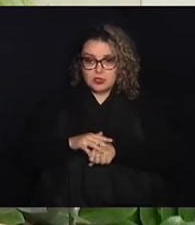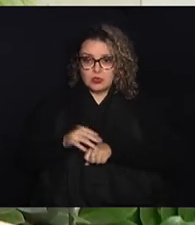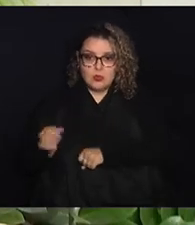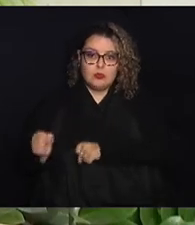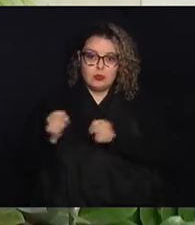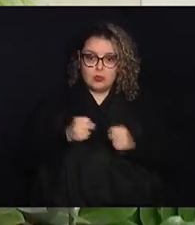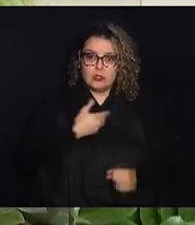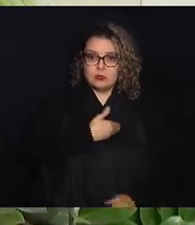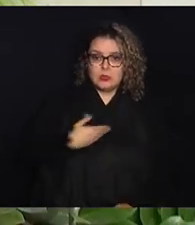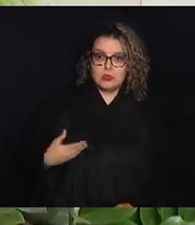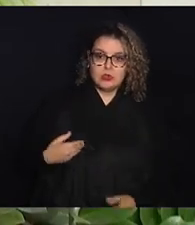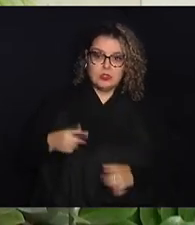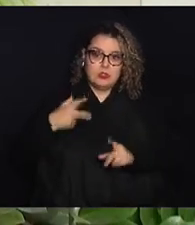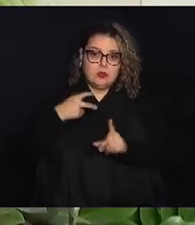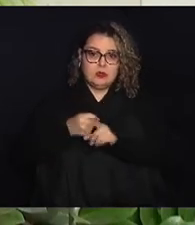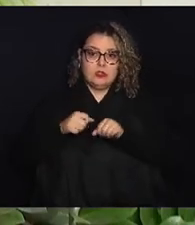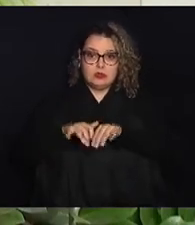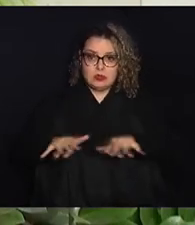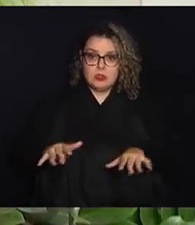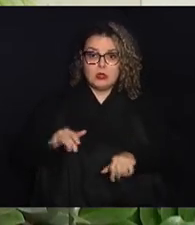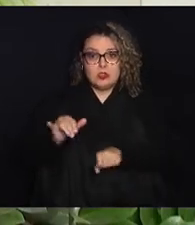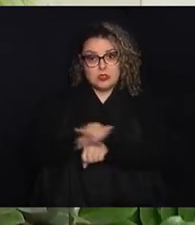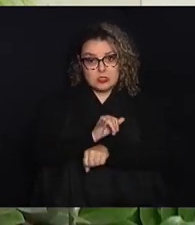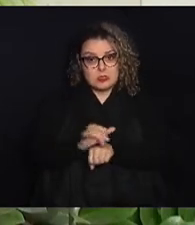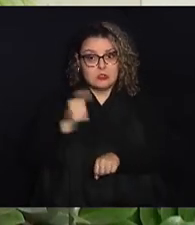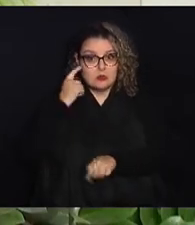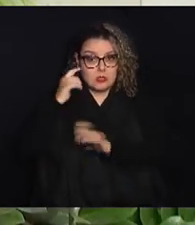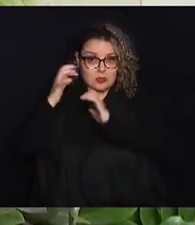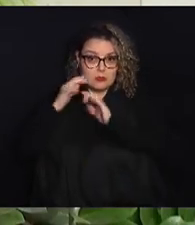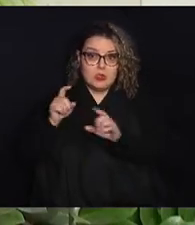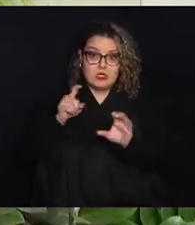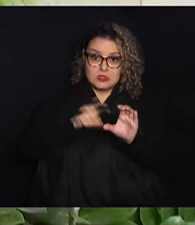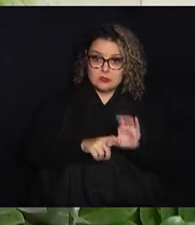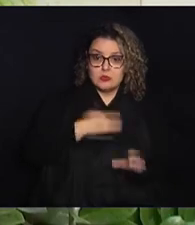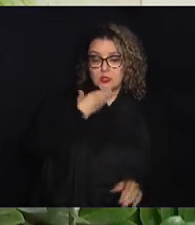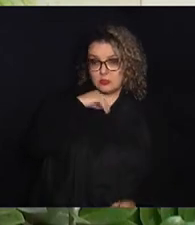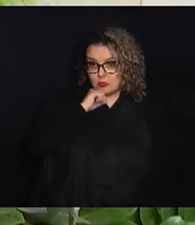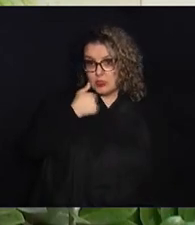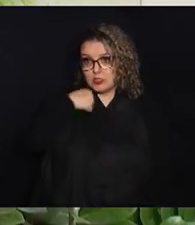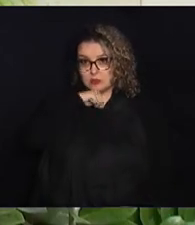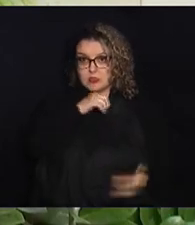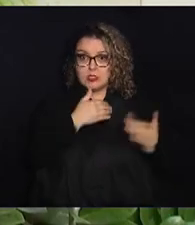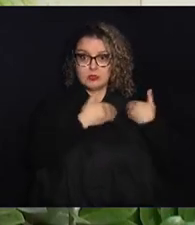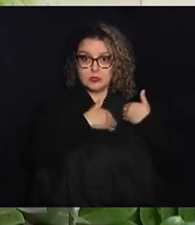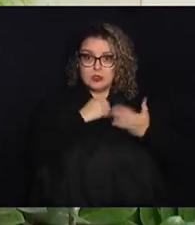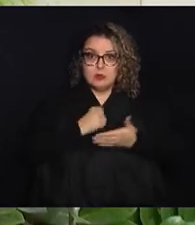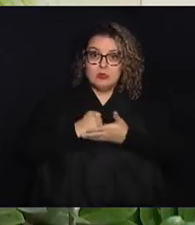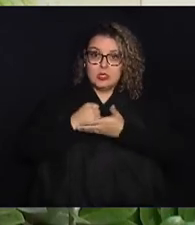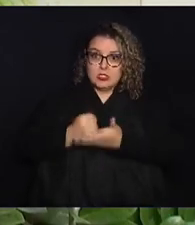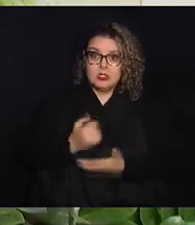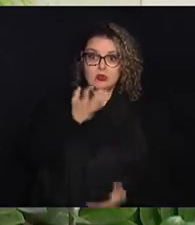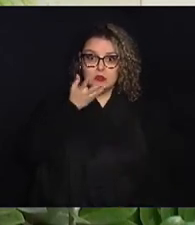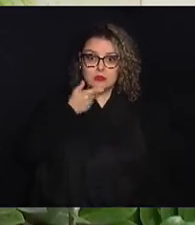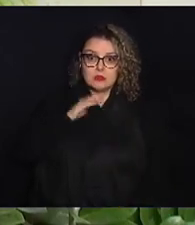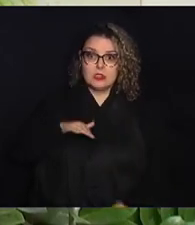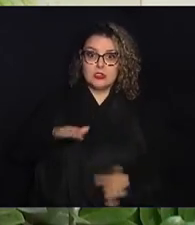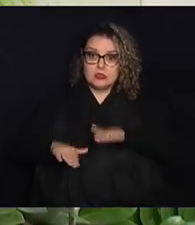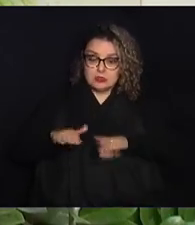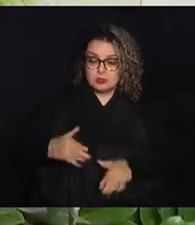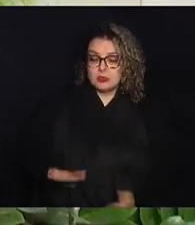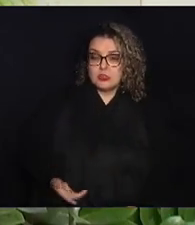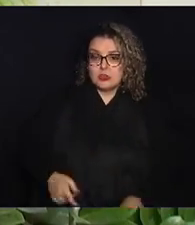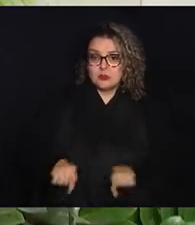público oferece a vacina, a gente pensa em estratégias, mas a gente depende dos pais responsáveis para que levem suas crianças, dependemos aí da